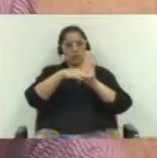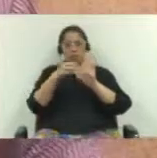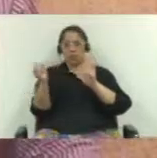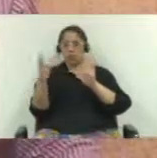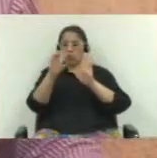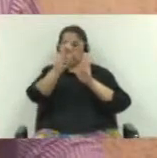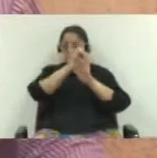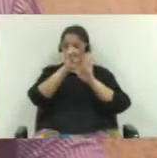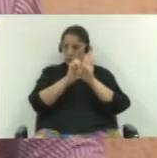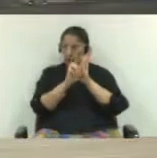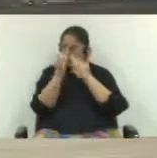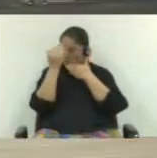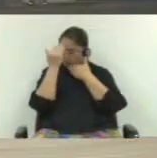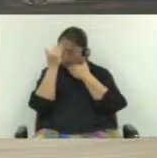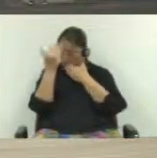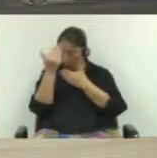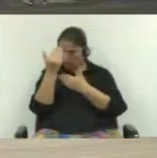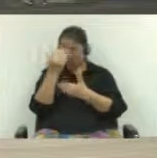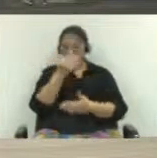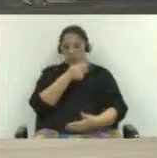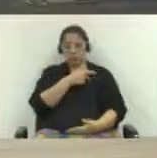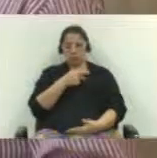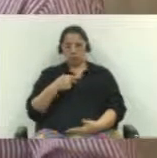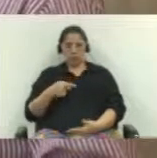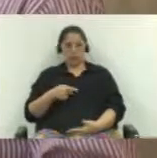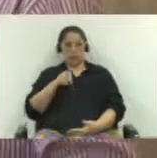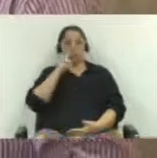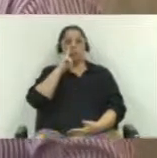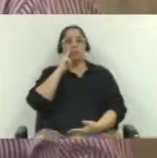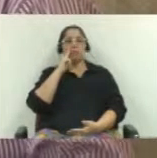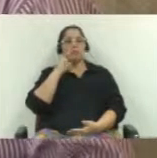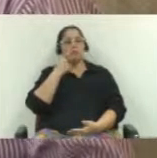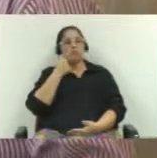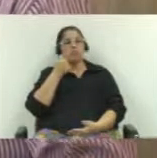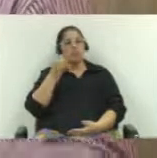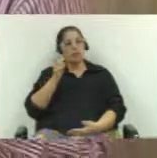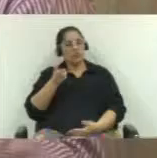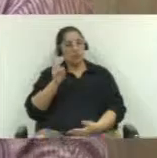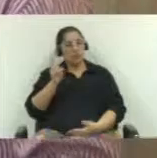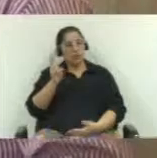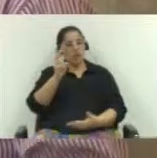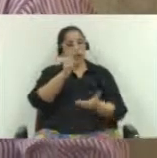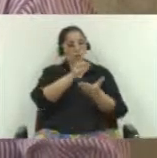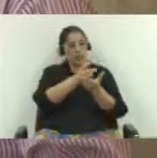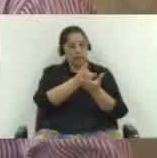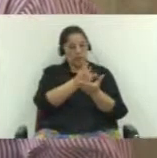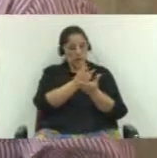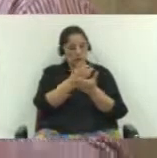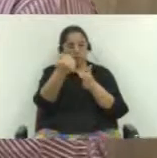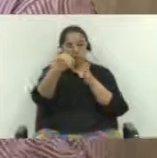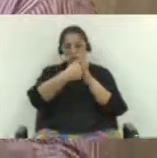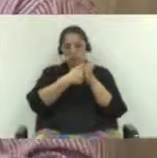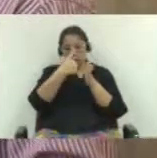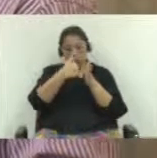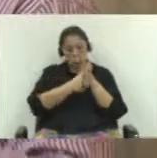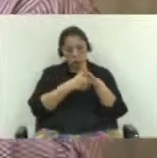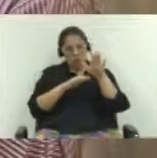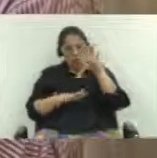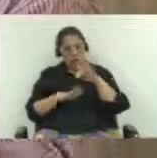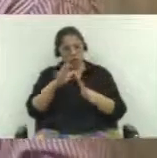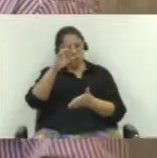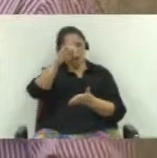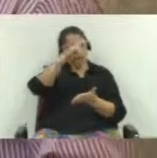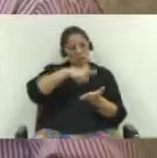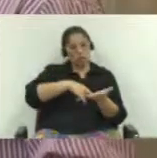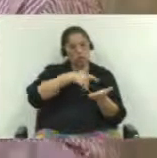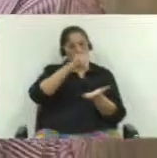não é nada oficial, de que não sendo feito agora, a classificação possa ser inovital. Eu agradeço muito, meu presidente, dizer